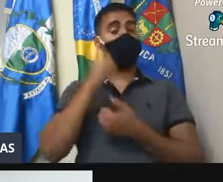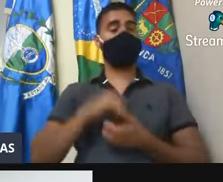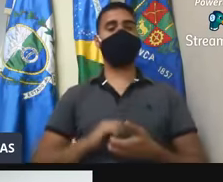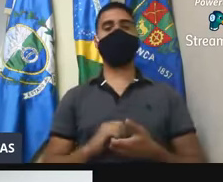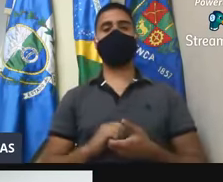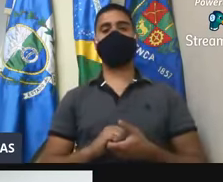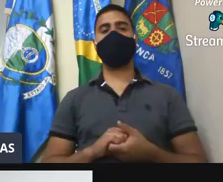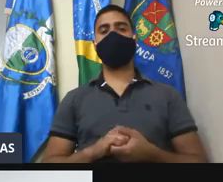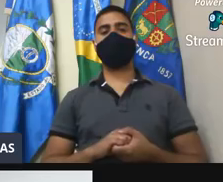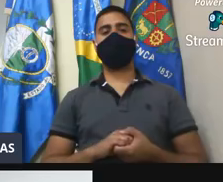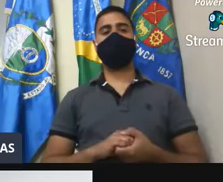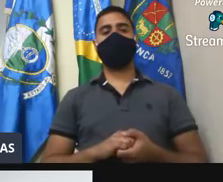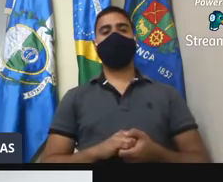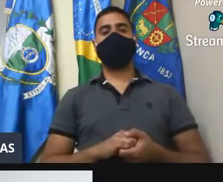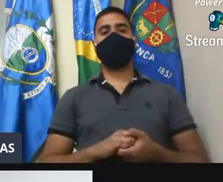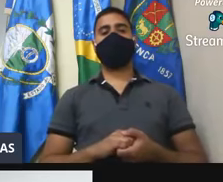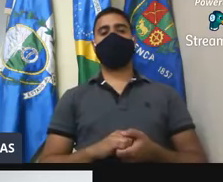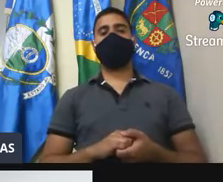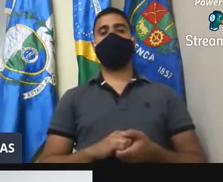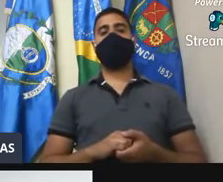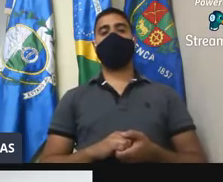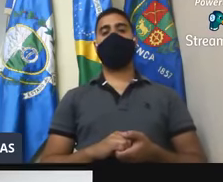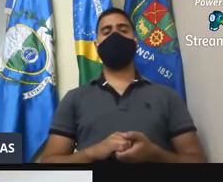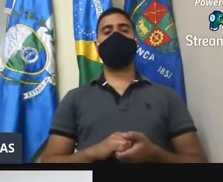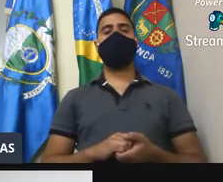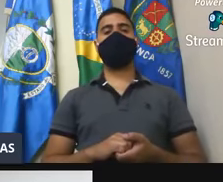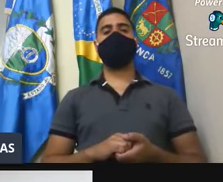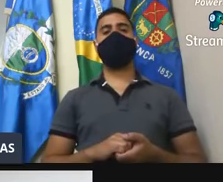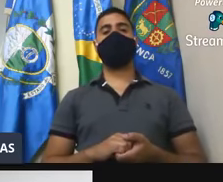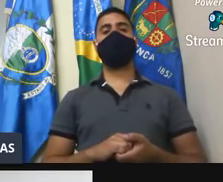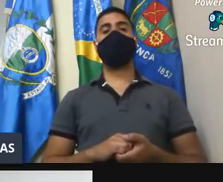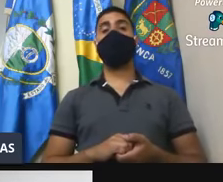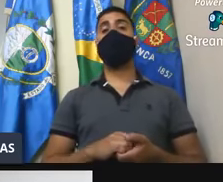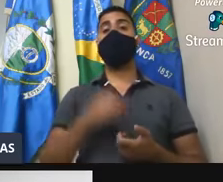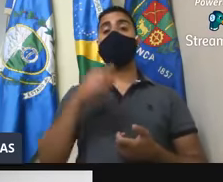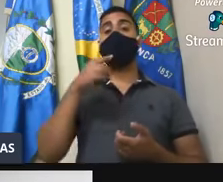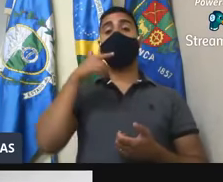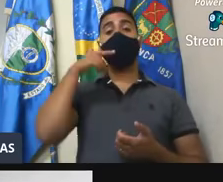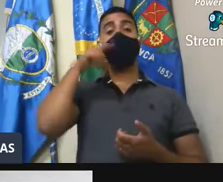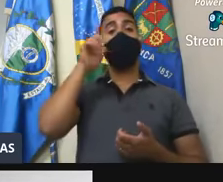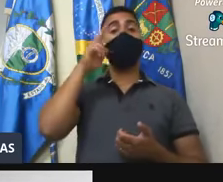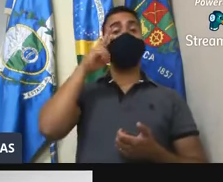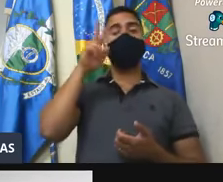Outra coisa que eu queria falar, gente, a gente viu ontem aí, a postagem de um vídeo, né, o vereador dele até brincou,